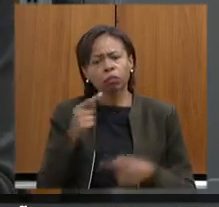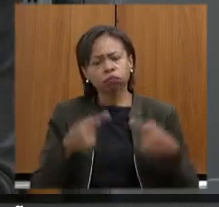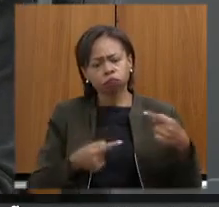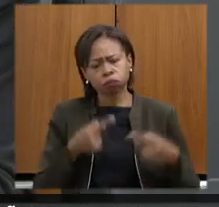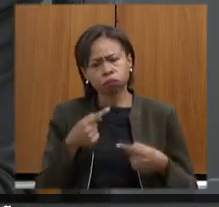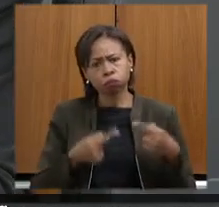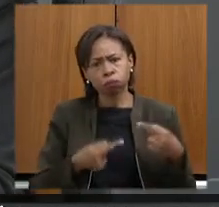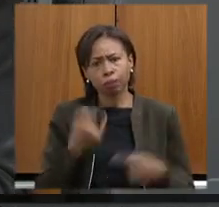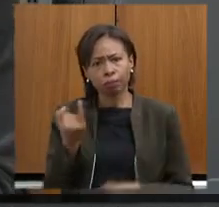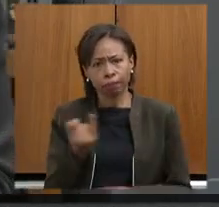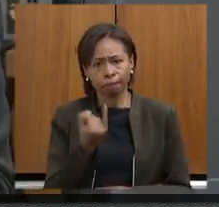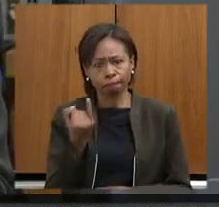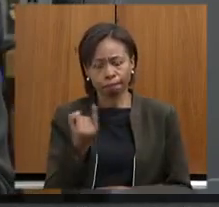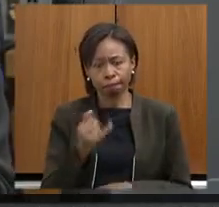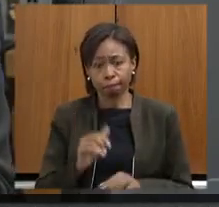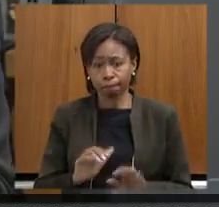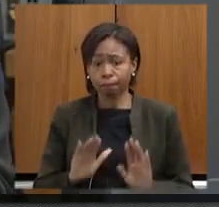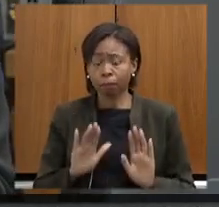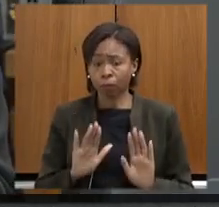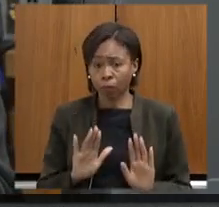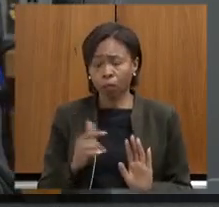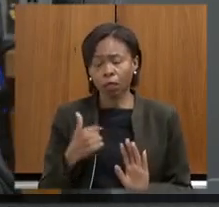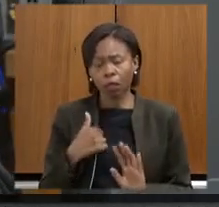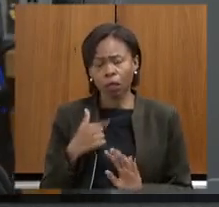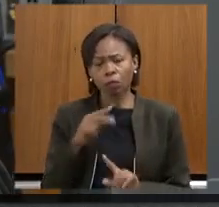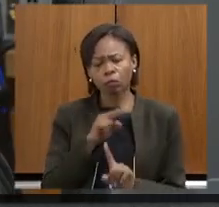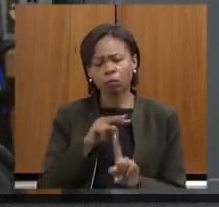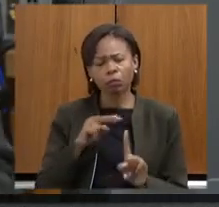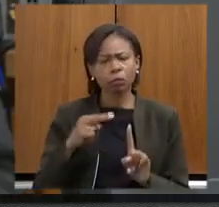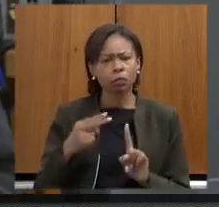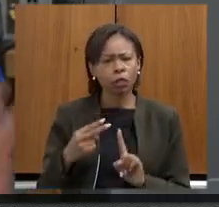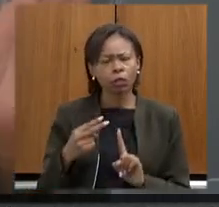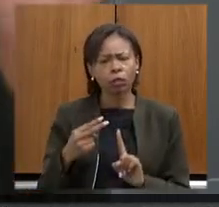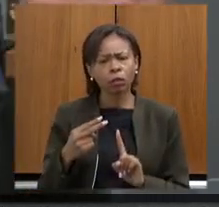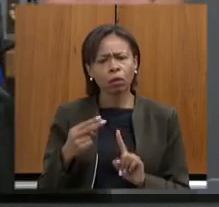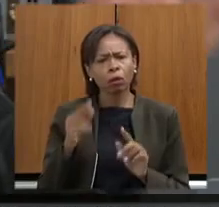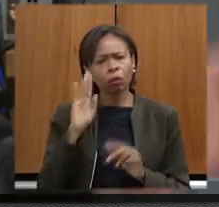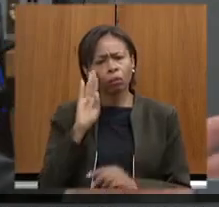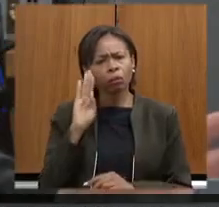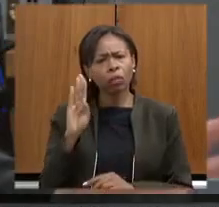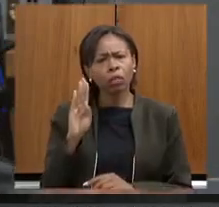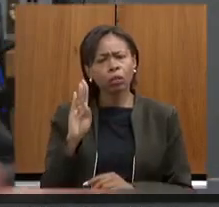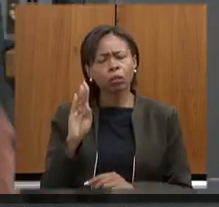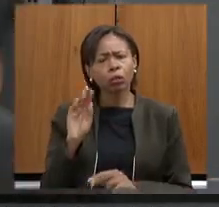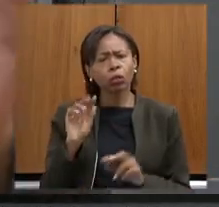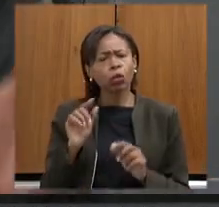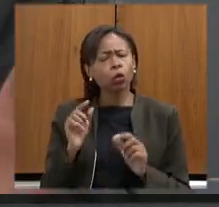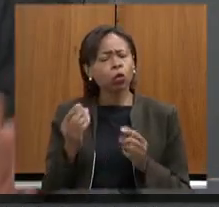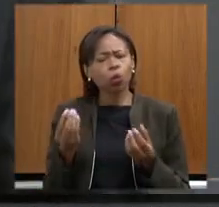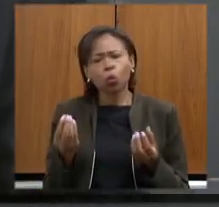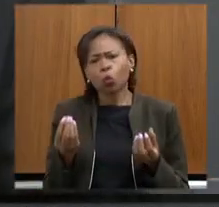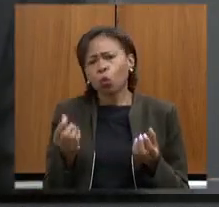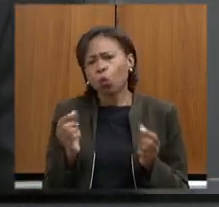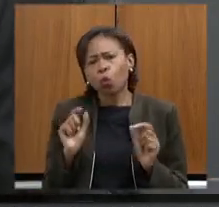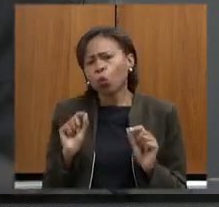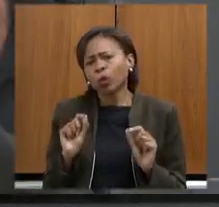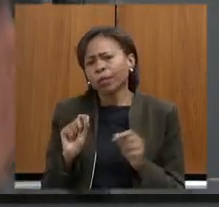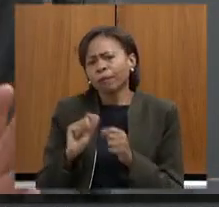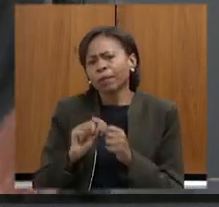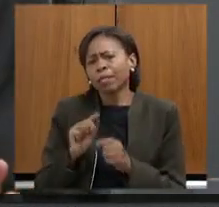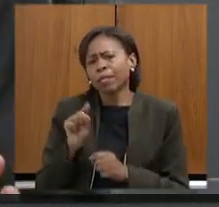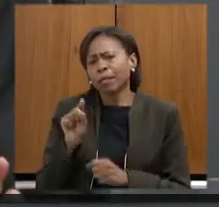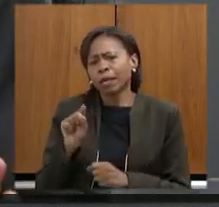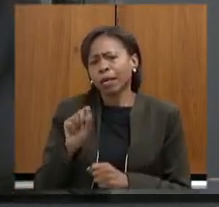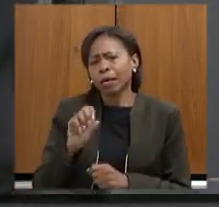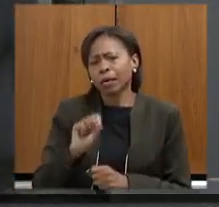mas eu eu coloco meu olhar muito mais assim o que fazer na Serra do Curral para